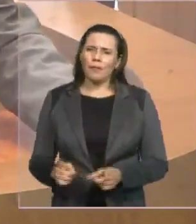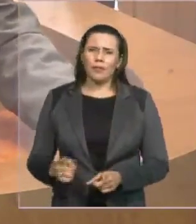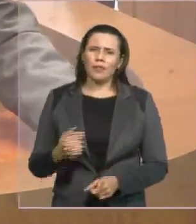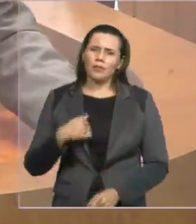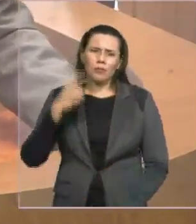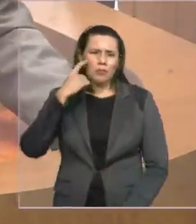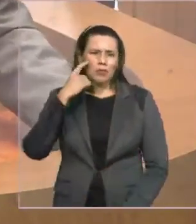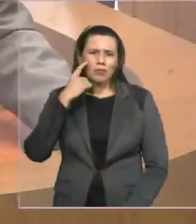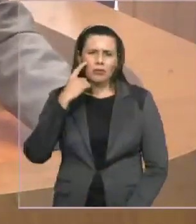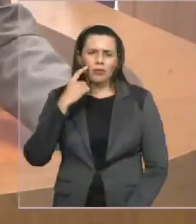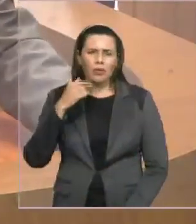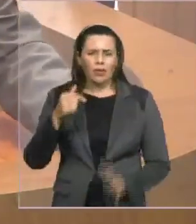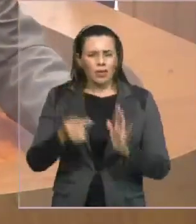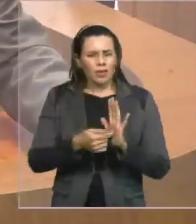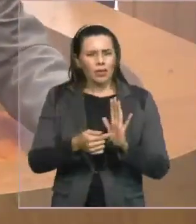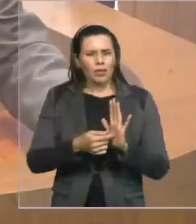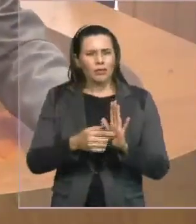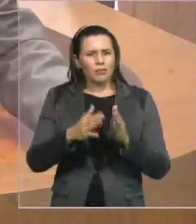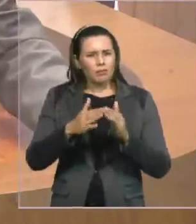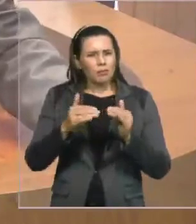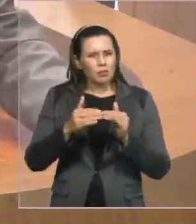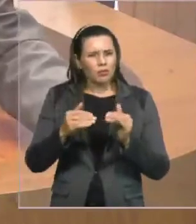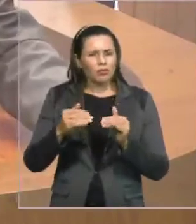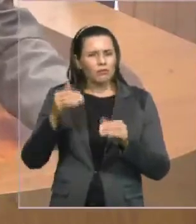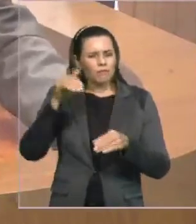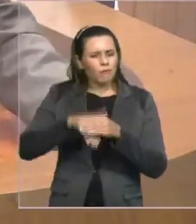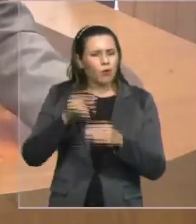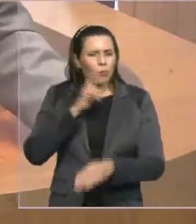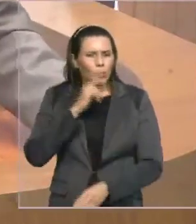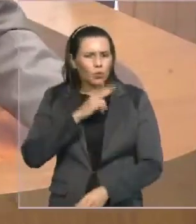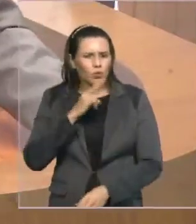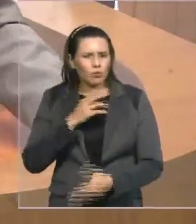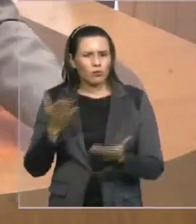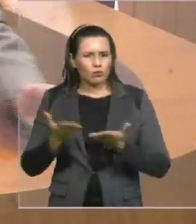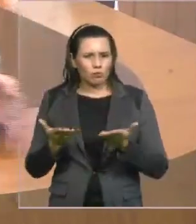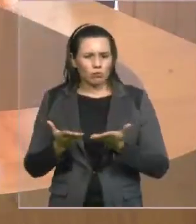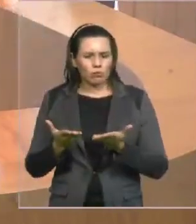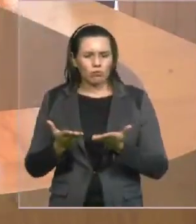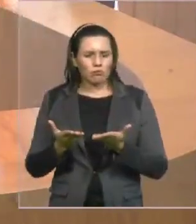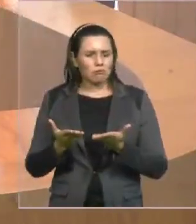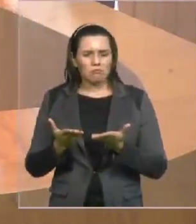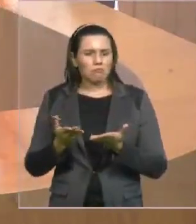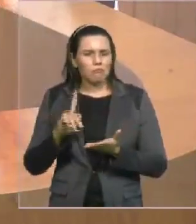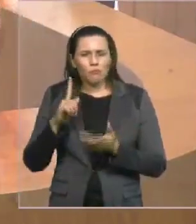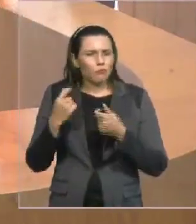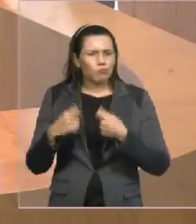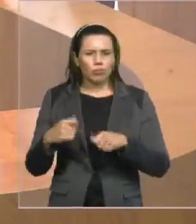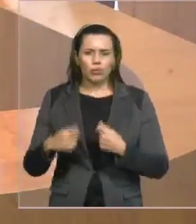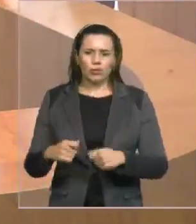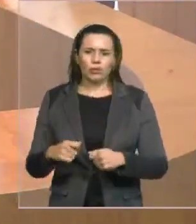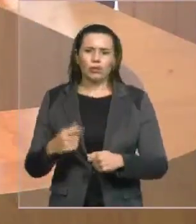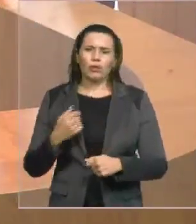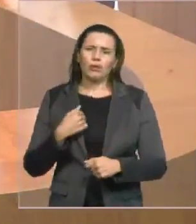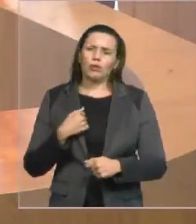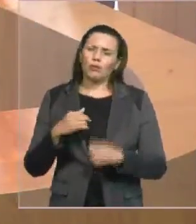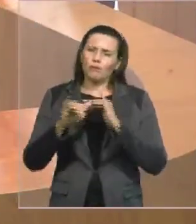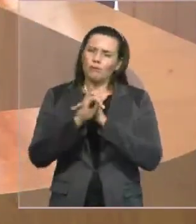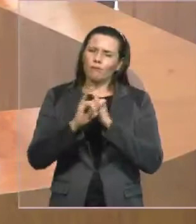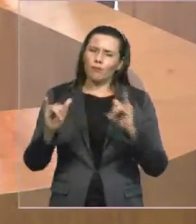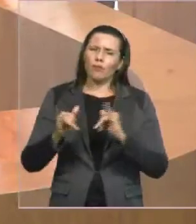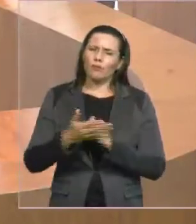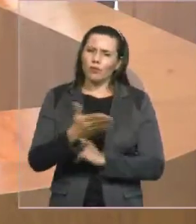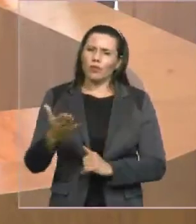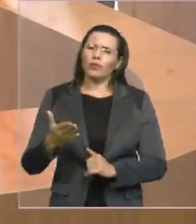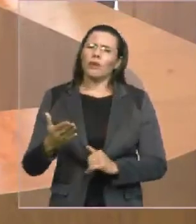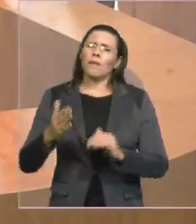pedido de urgência. não existe nenhum motivo para o pedido de urgência. Então, eu quero que vocês possam rejeitar esse